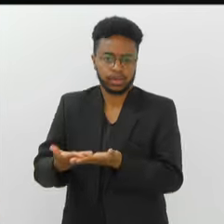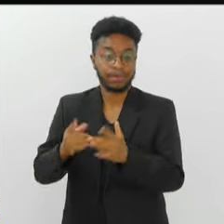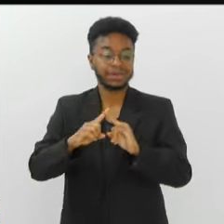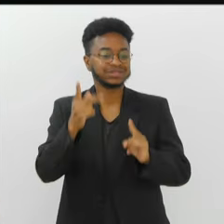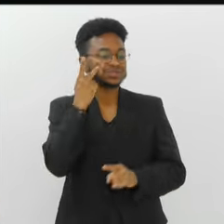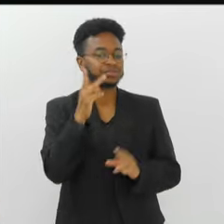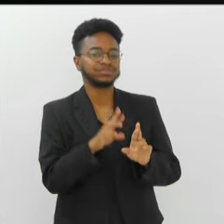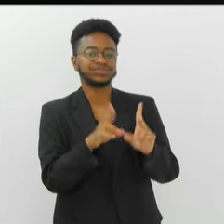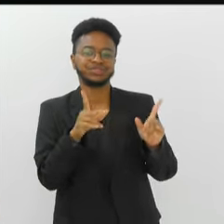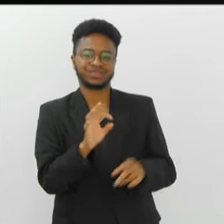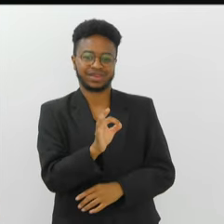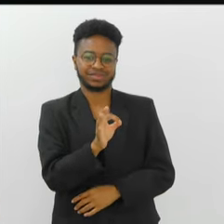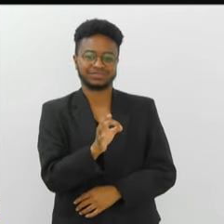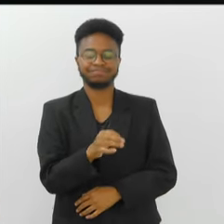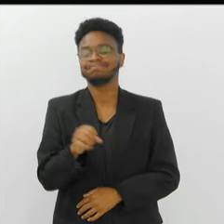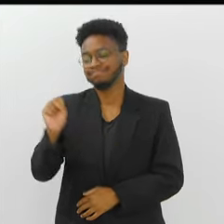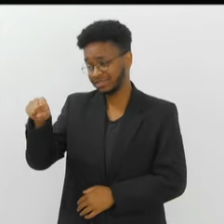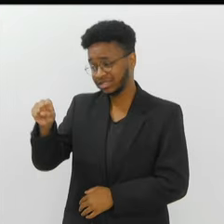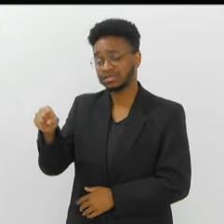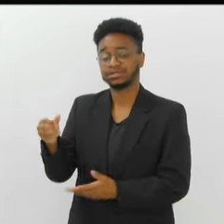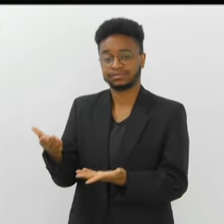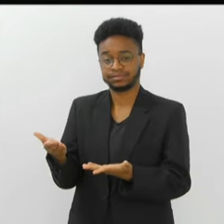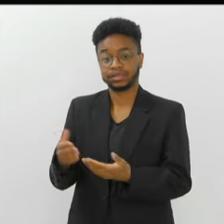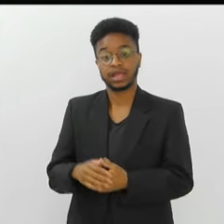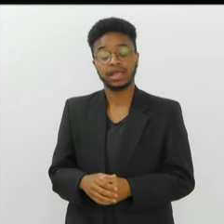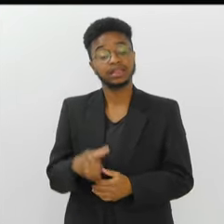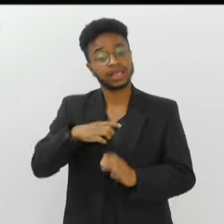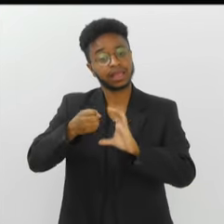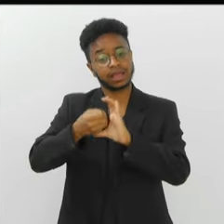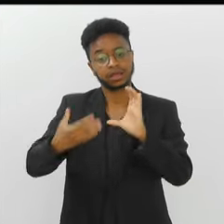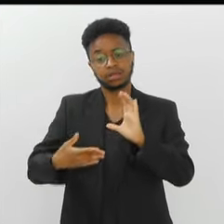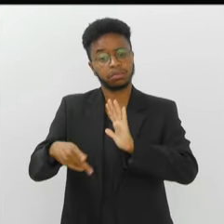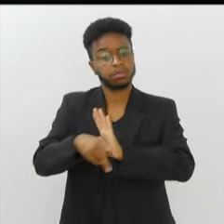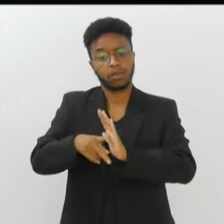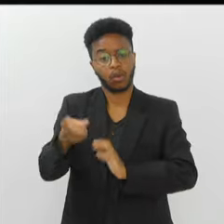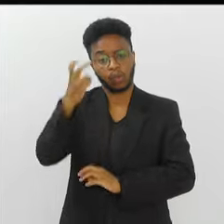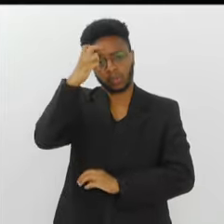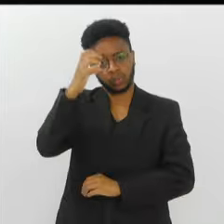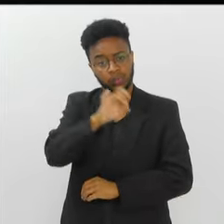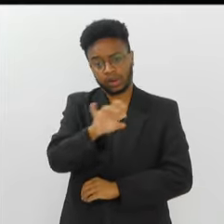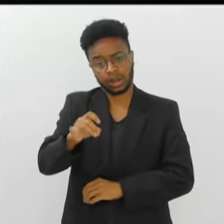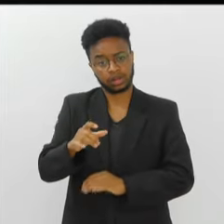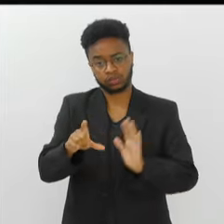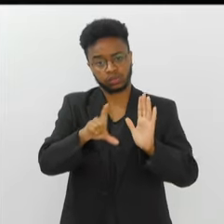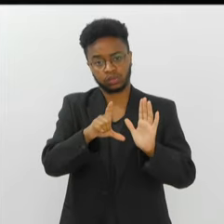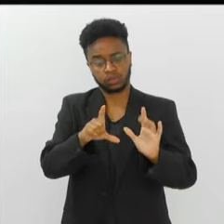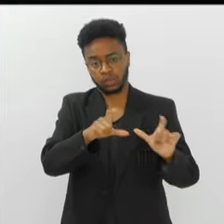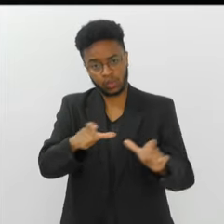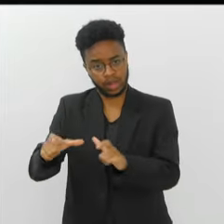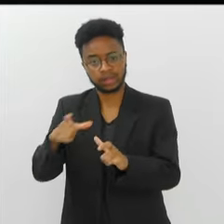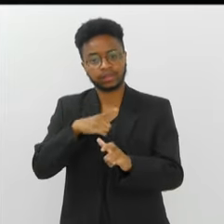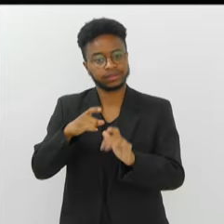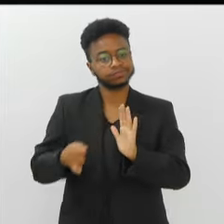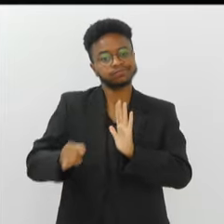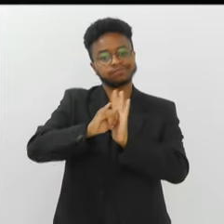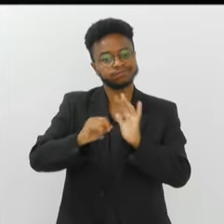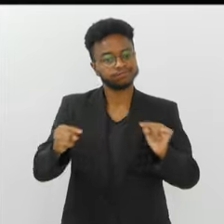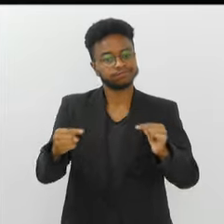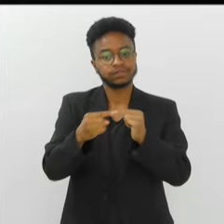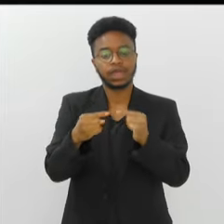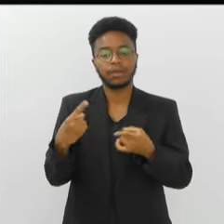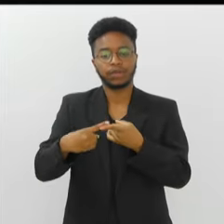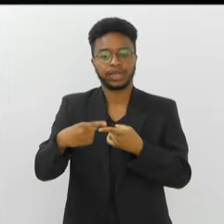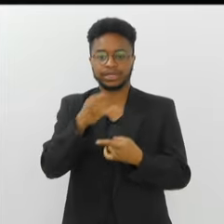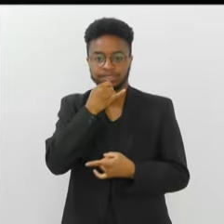E São Paulo, eu não vejo isso. Exatamente. Então, são traços culturais, é uma questão identitária, tanto da